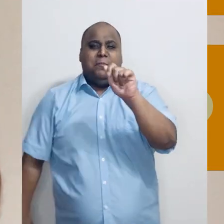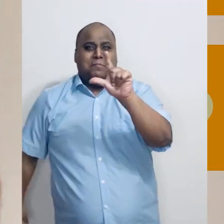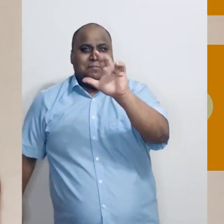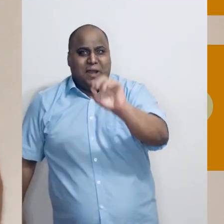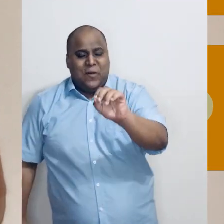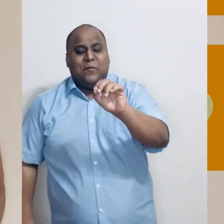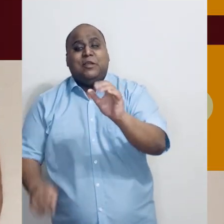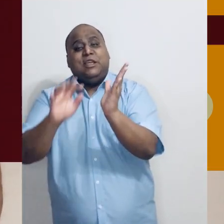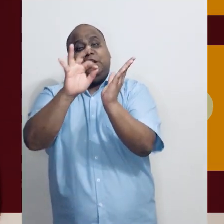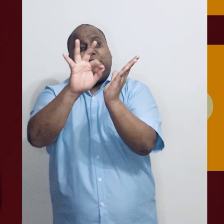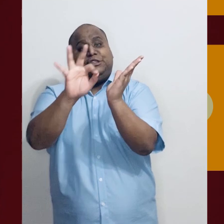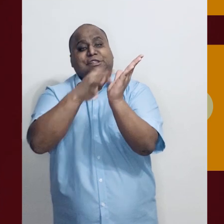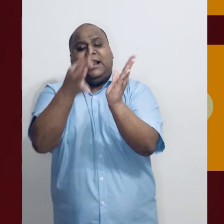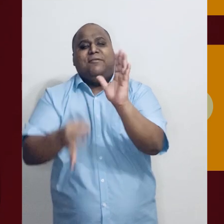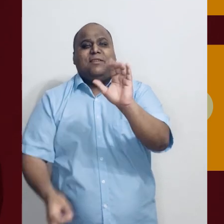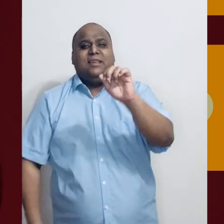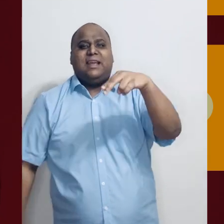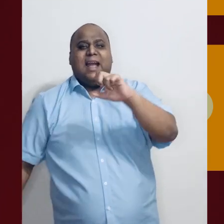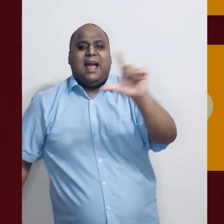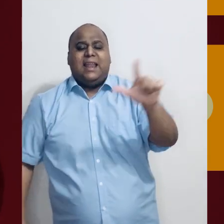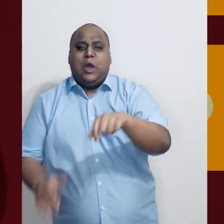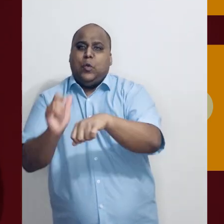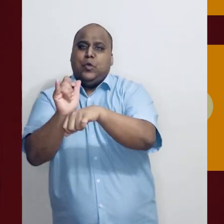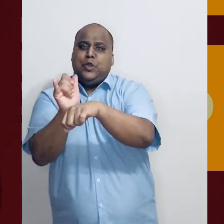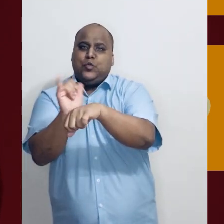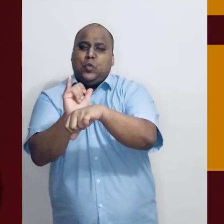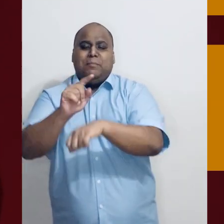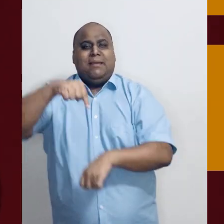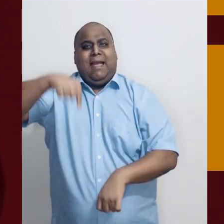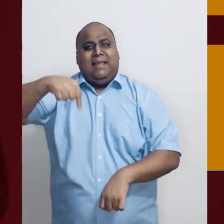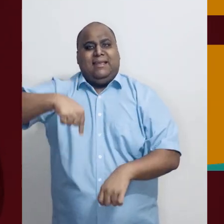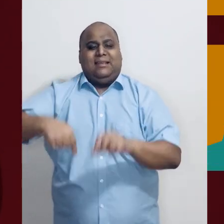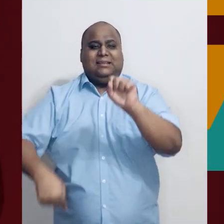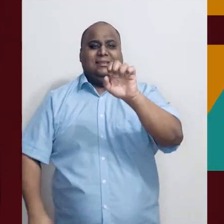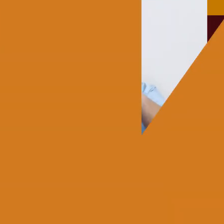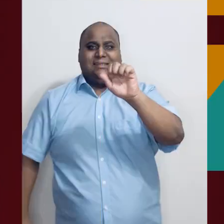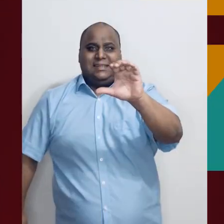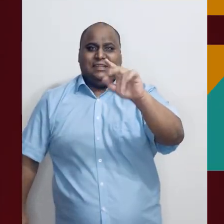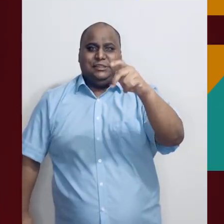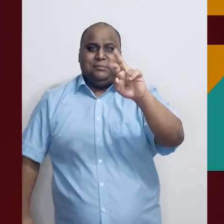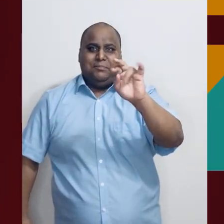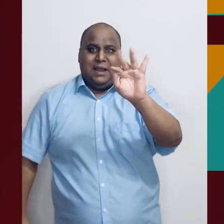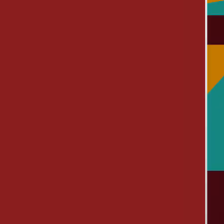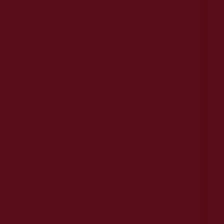é só se inscrever no canal do Sesc para ti aqui no YouTube.